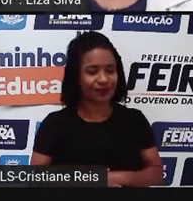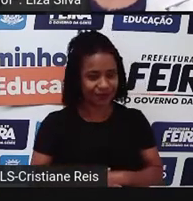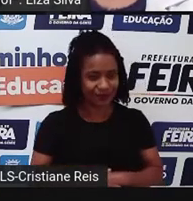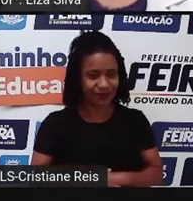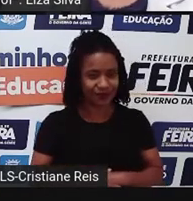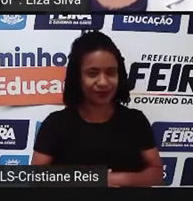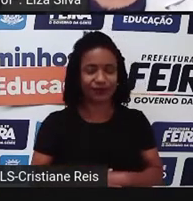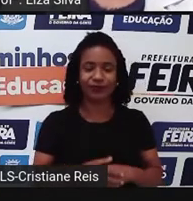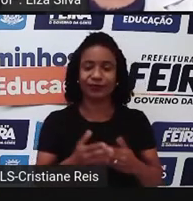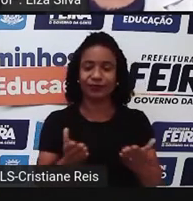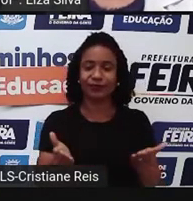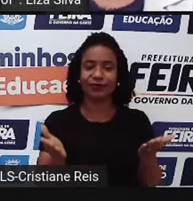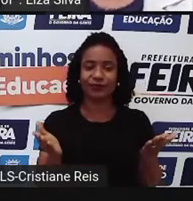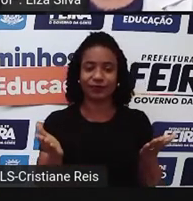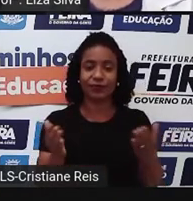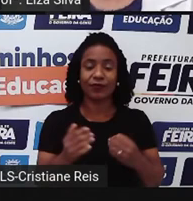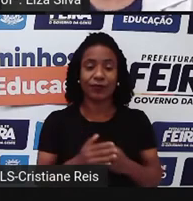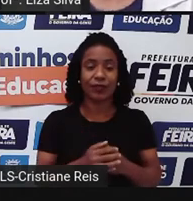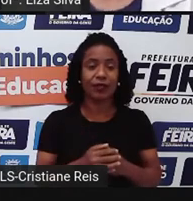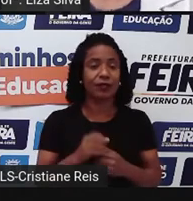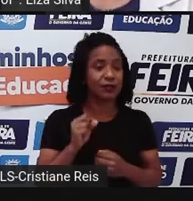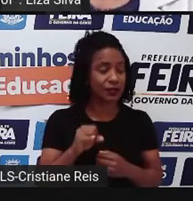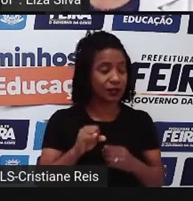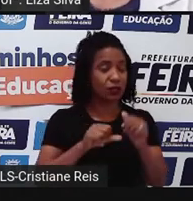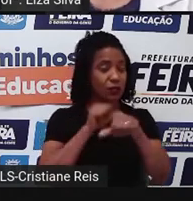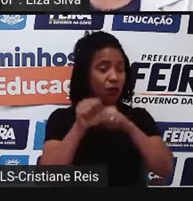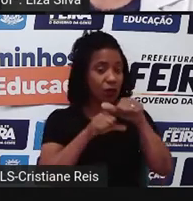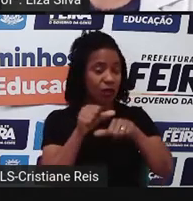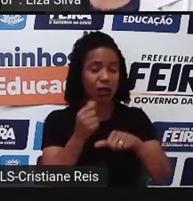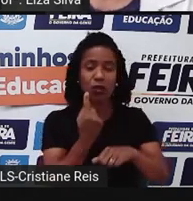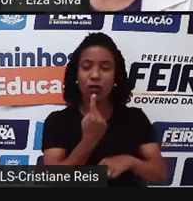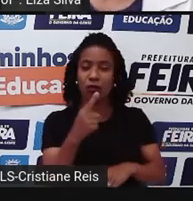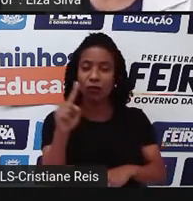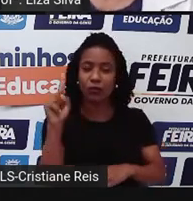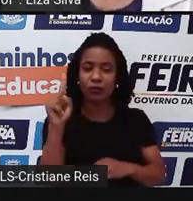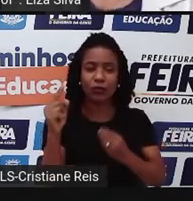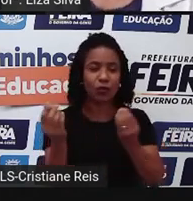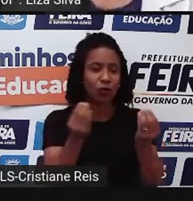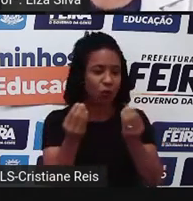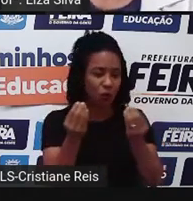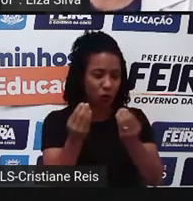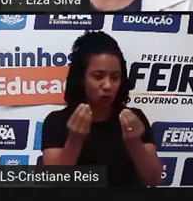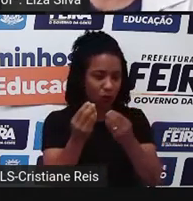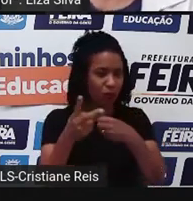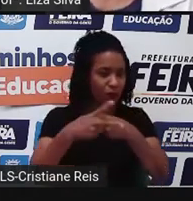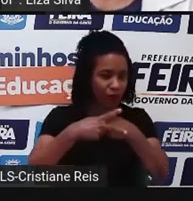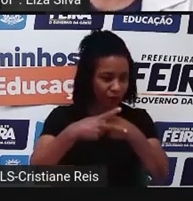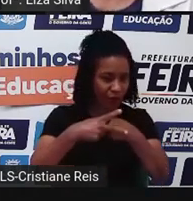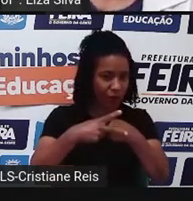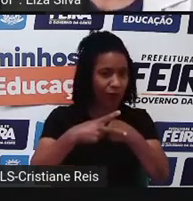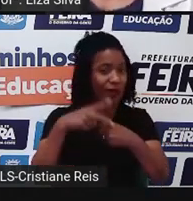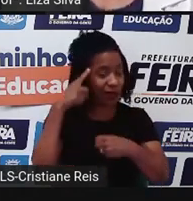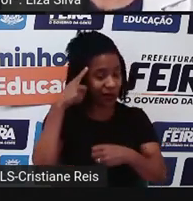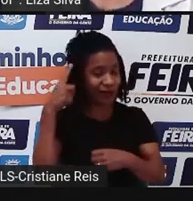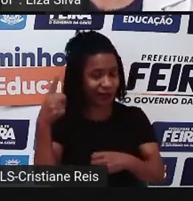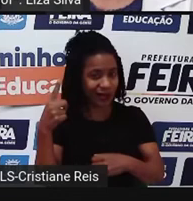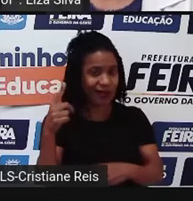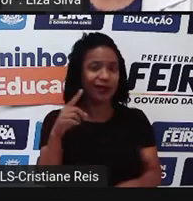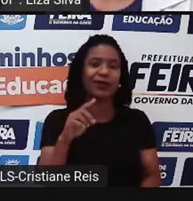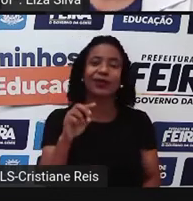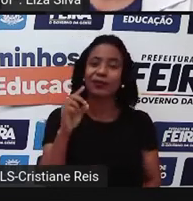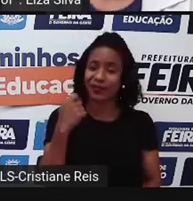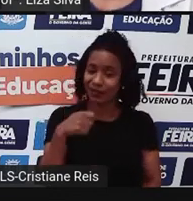usar esse tempo verbal na forma negativa, é importante e necessário utilizarmos os auxiliares don't or do